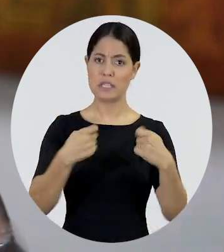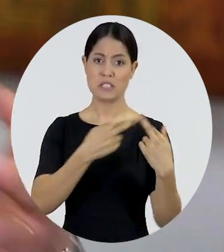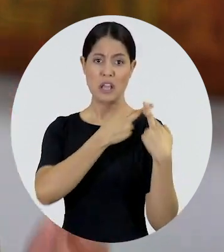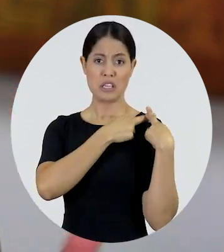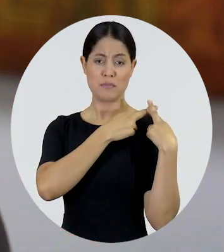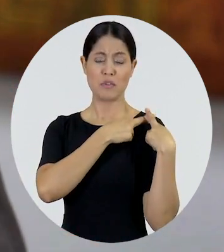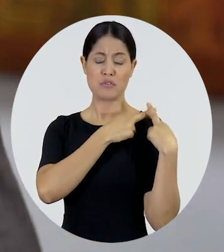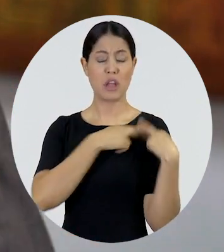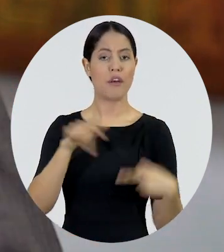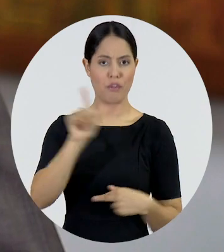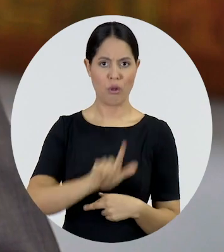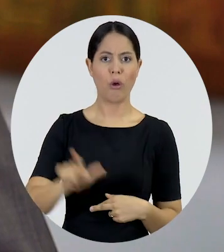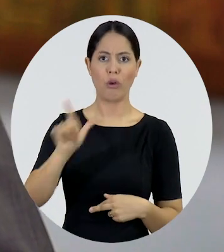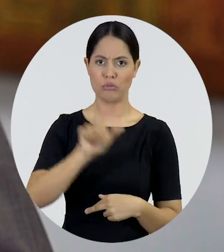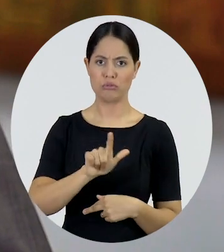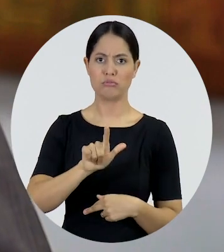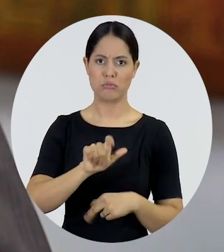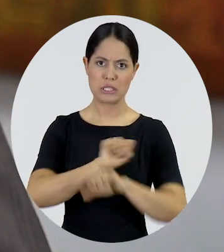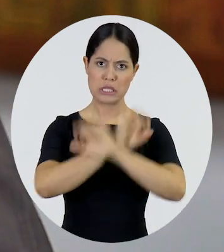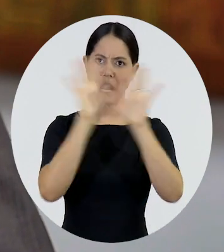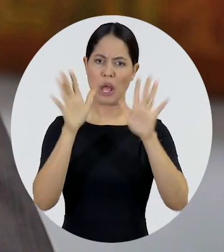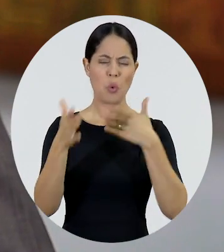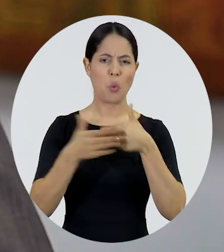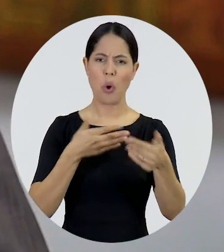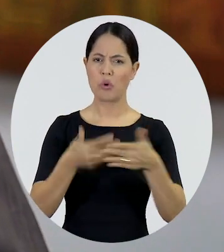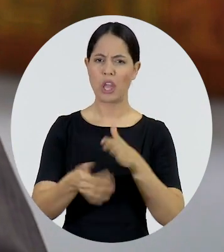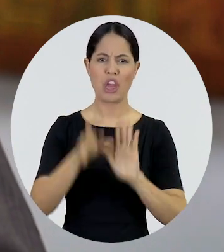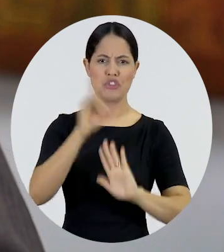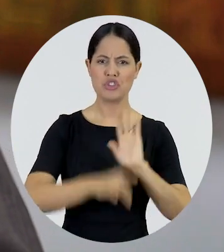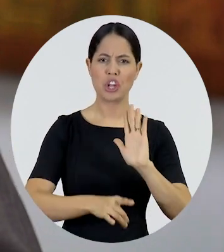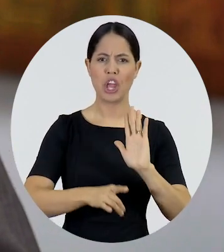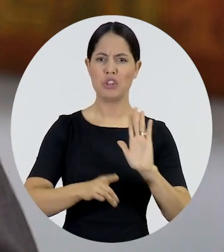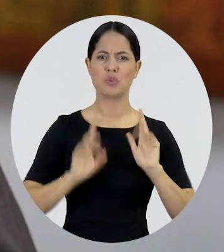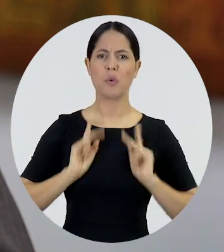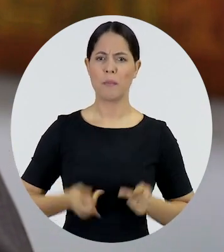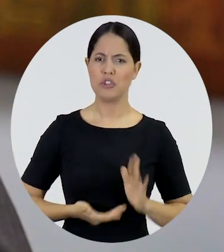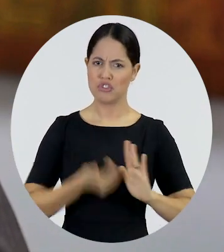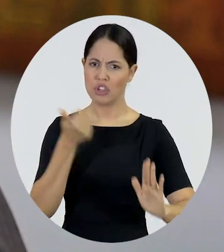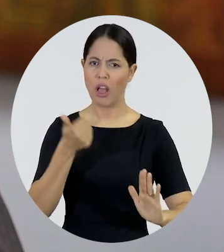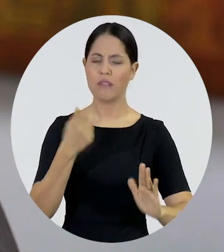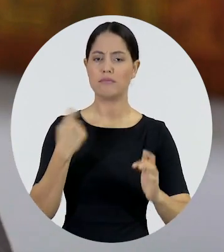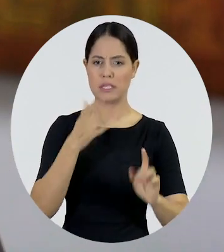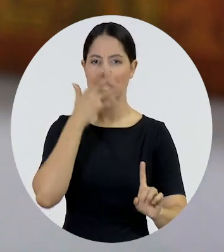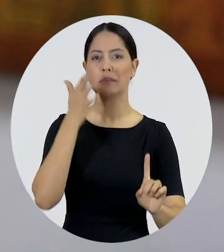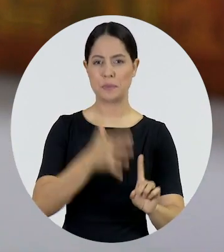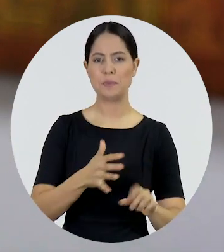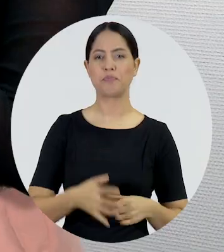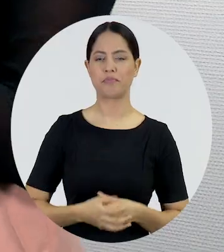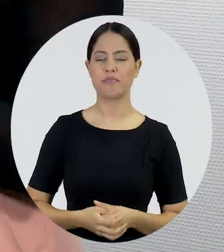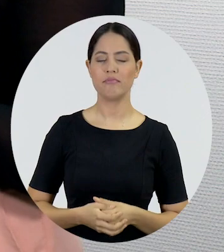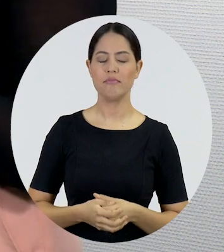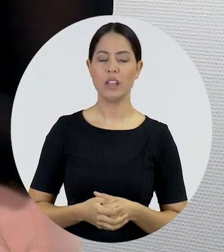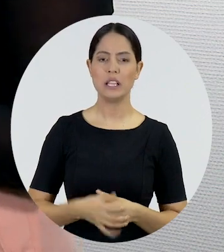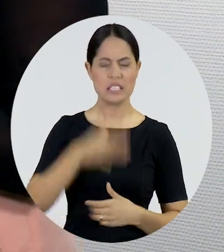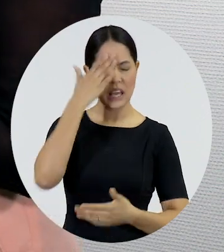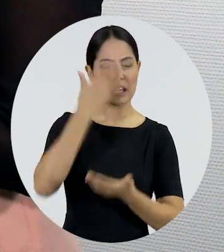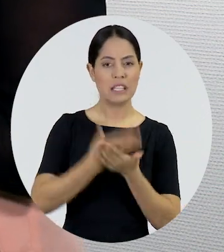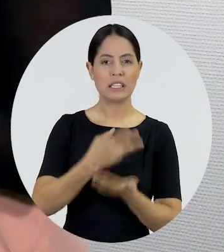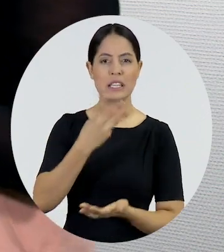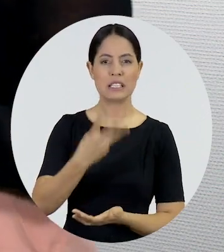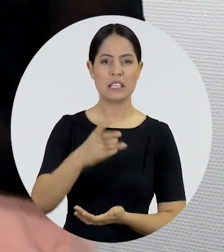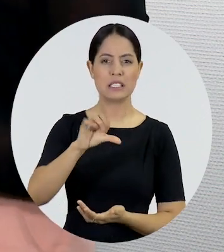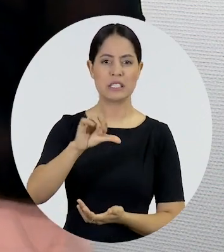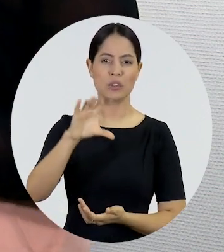responsável, claro, mas de maneira intransigente, toda e qualquer violação de direitos. E o senhor acredita que essas 390